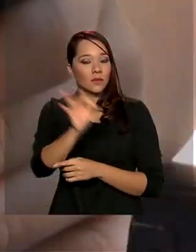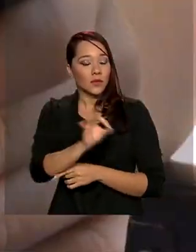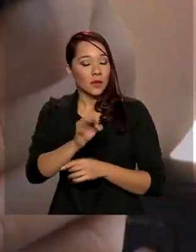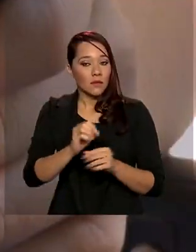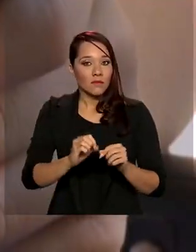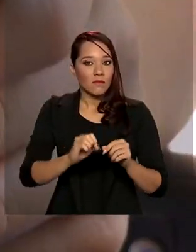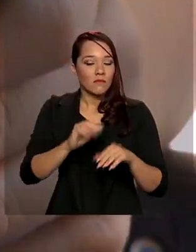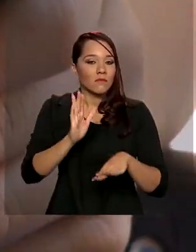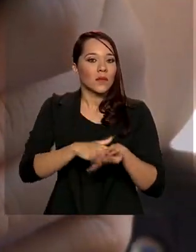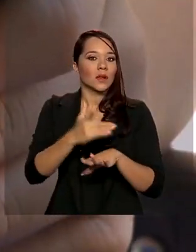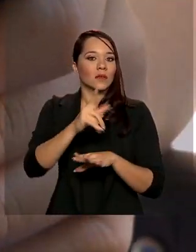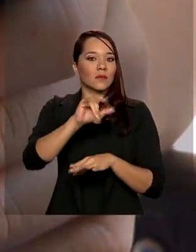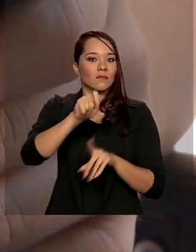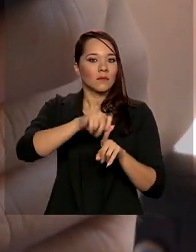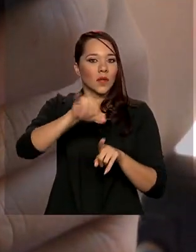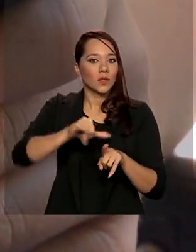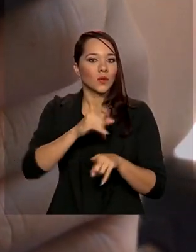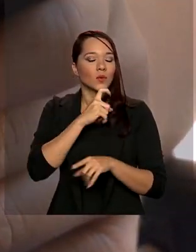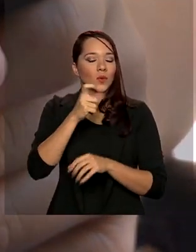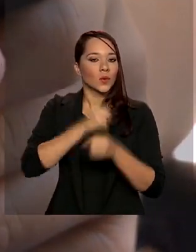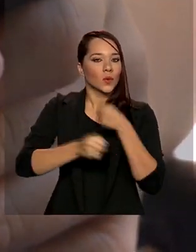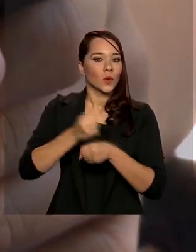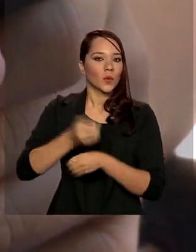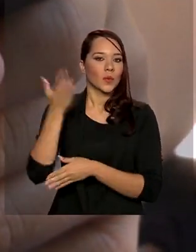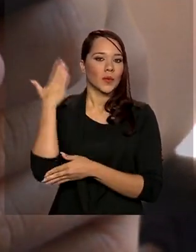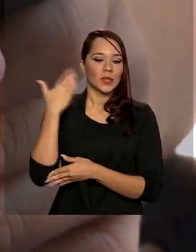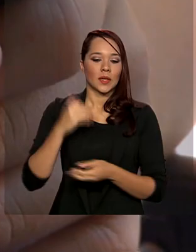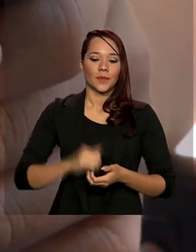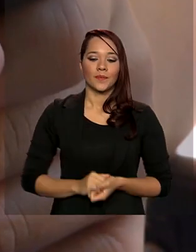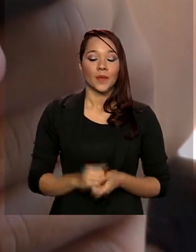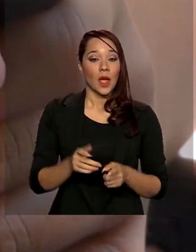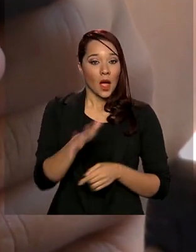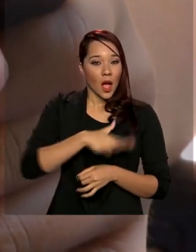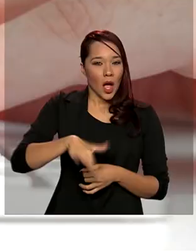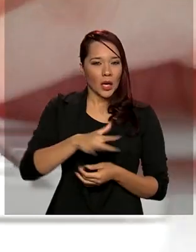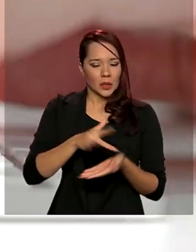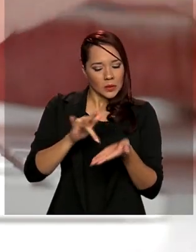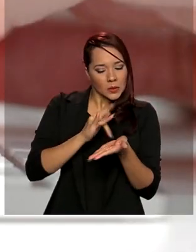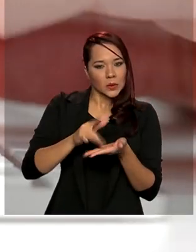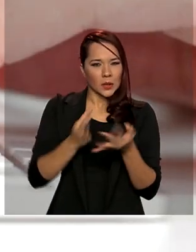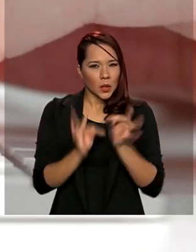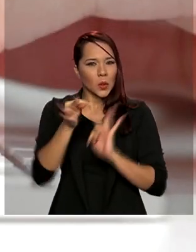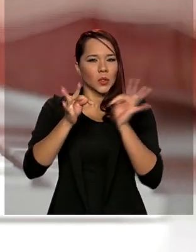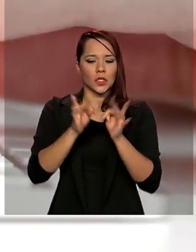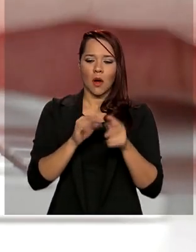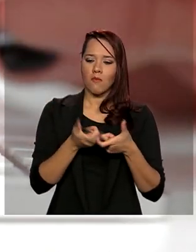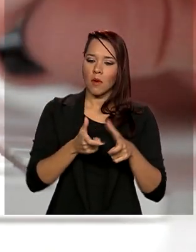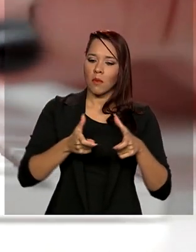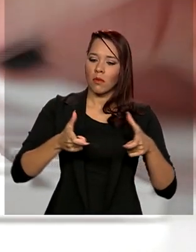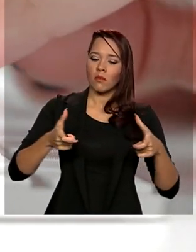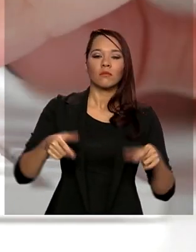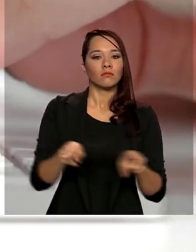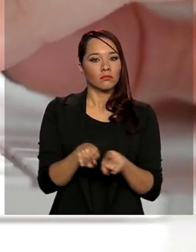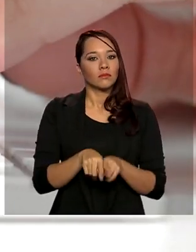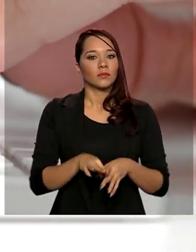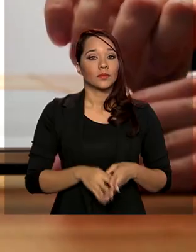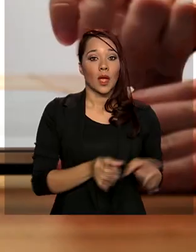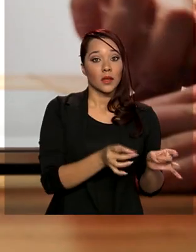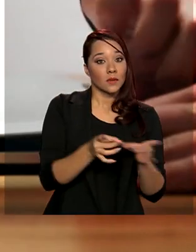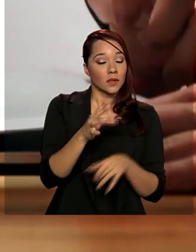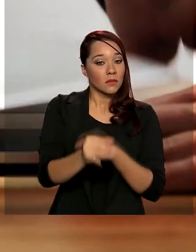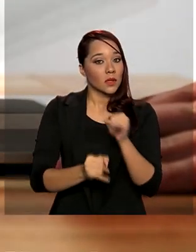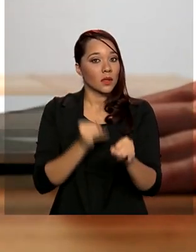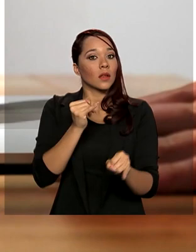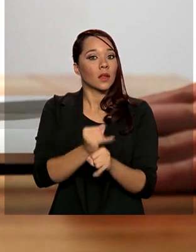passado. O comércio eletrônico também apresentou crescimento, segundo o IBGE. Em junho, as vendas pela internet